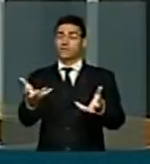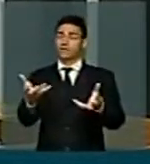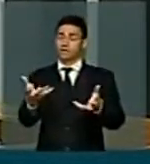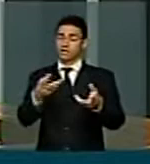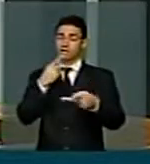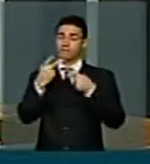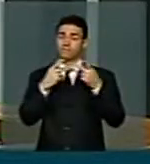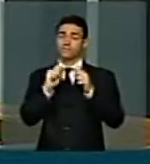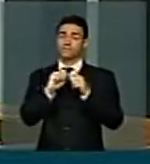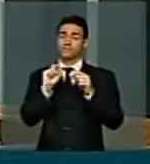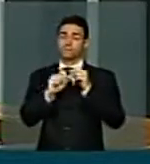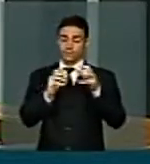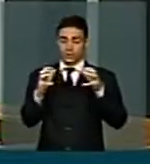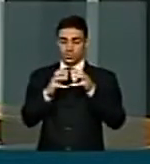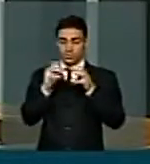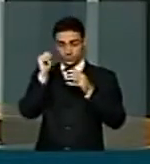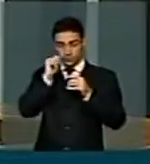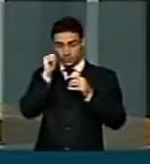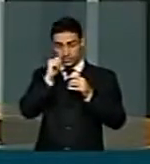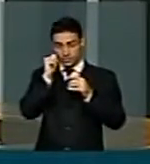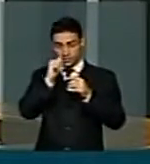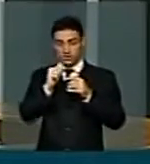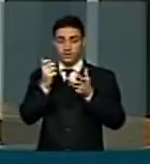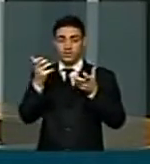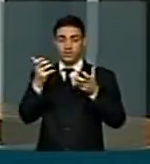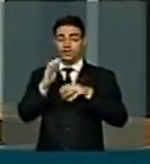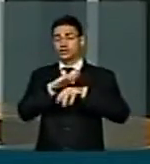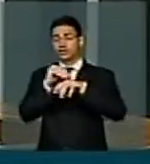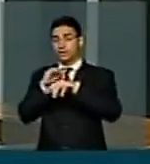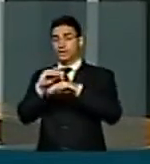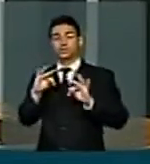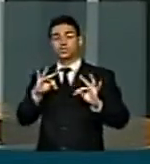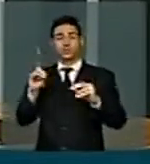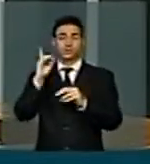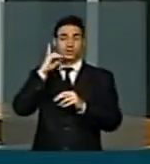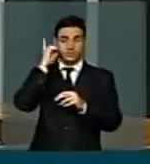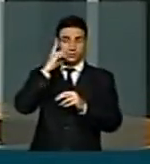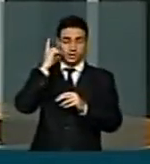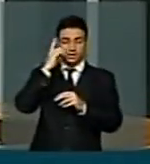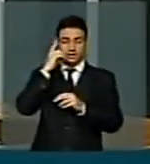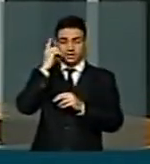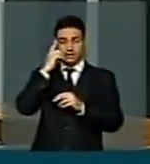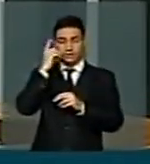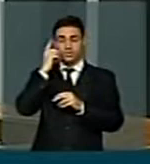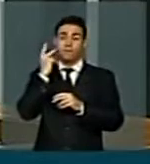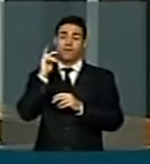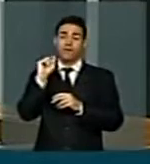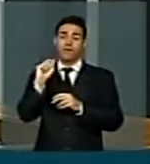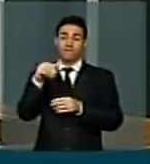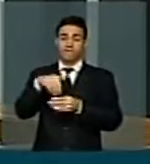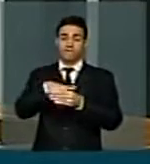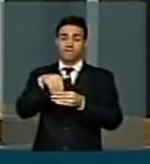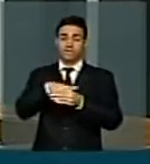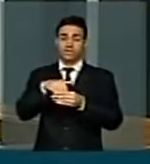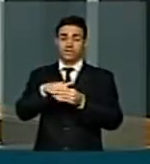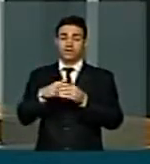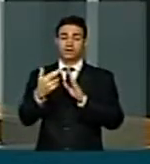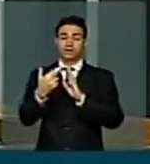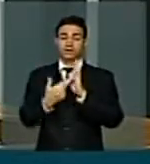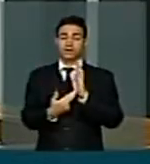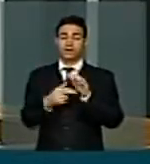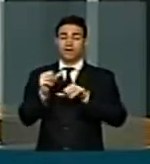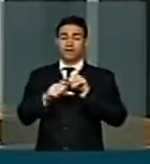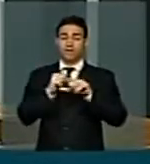A Bancada Feminina quer conclamar todos os deputados e deputadas para votar na reforma